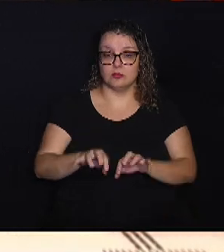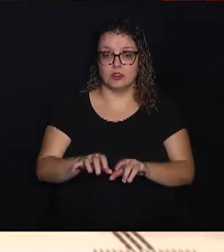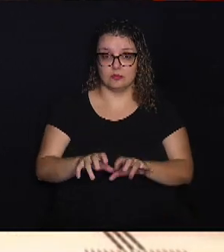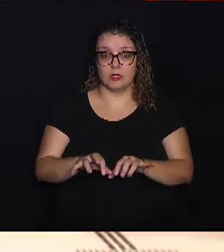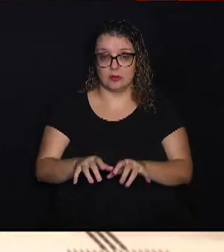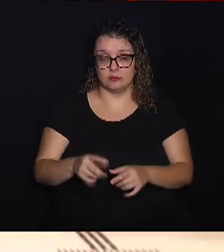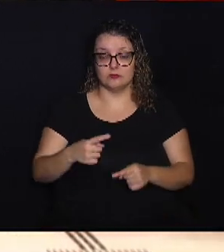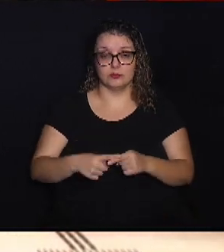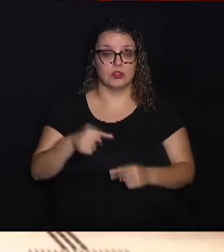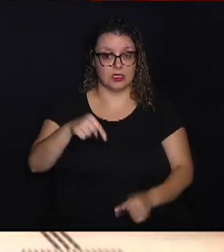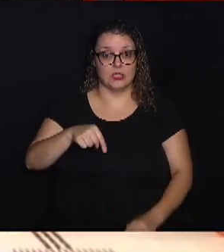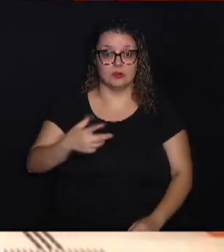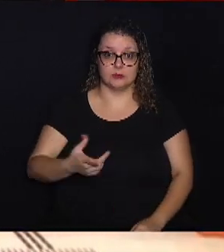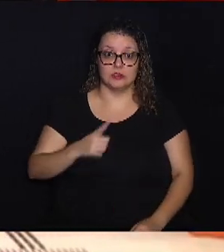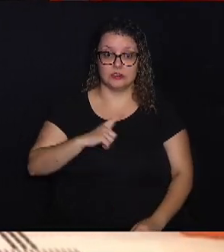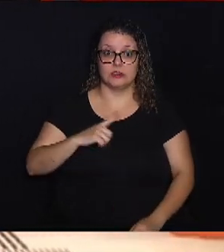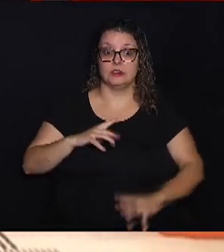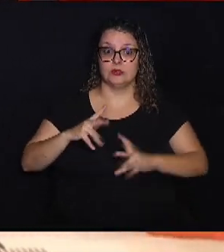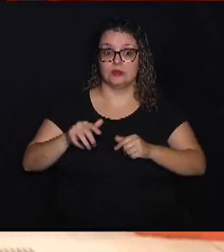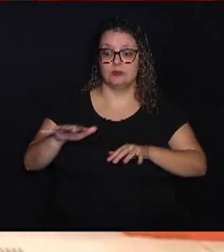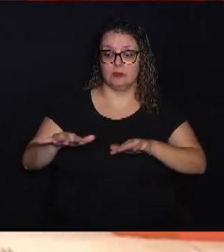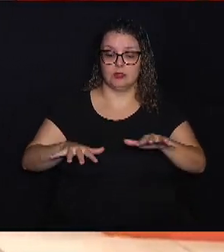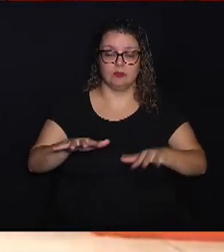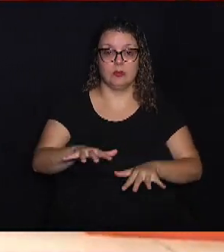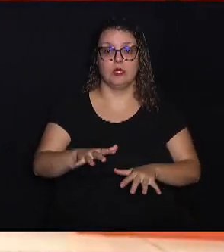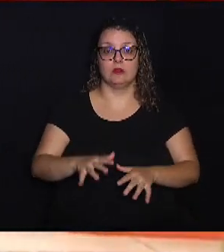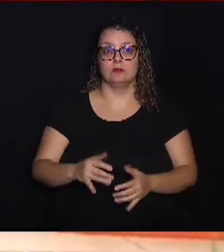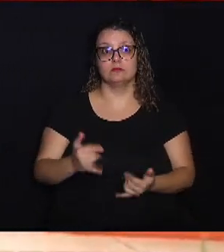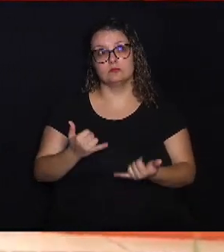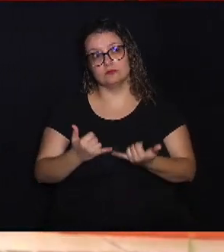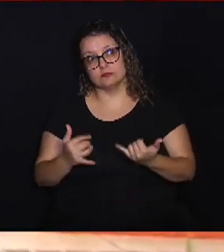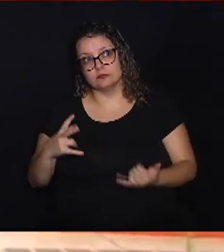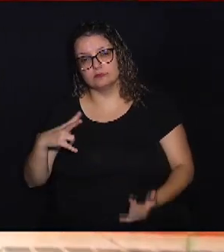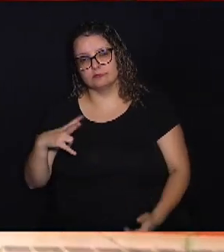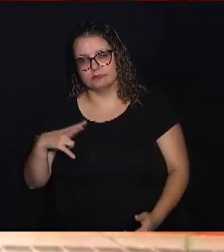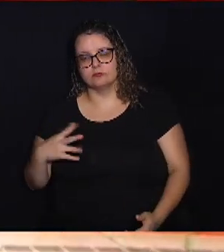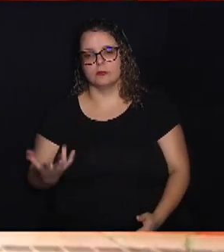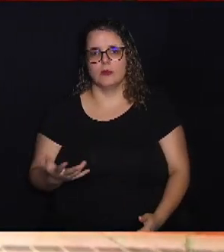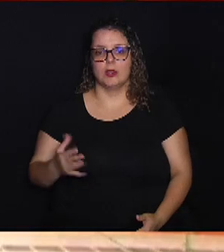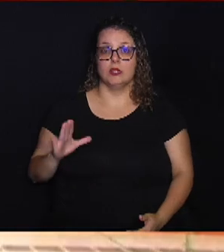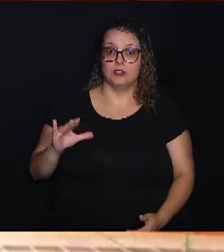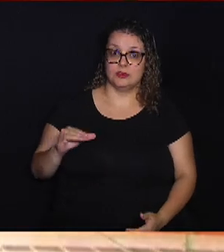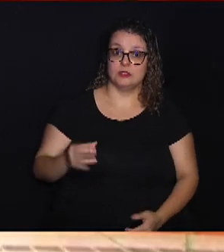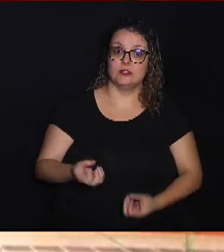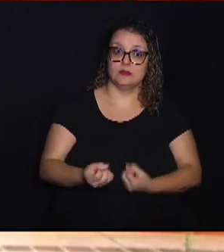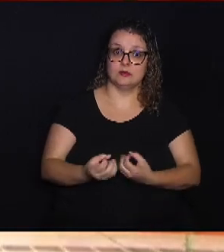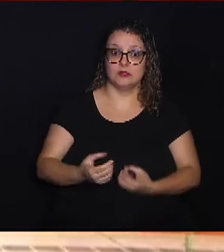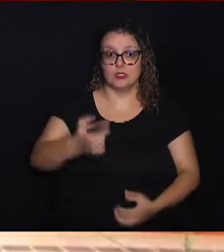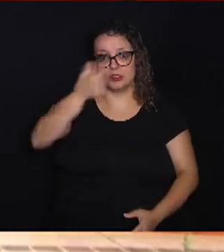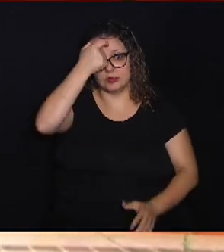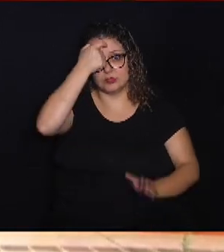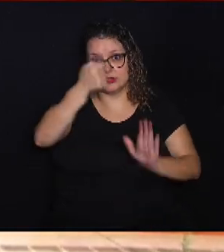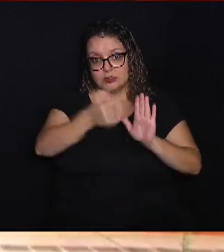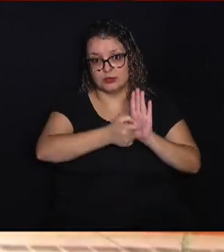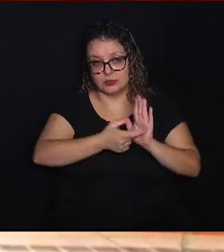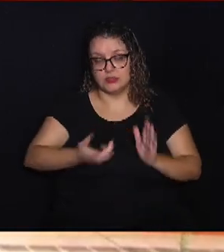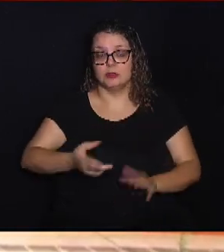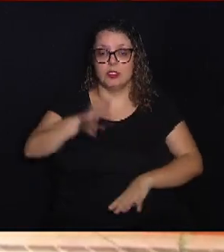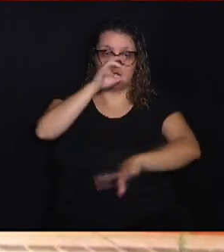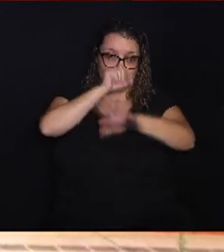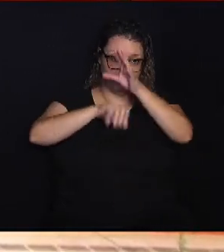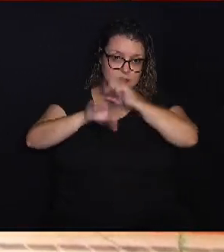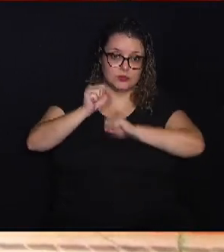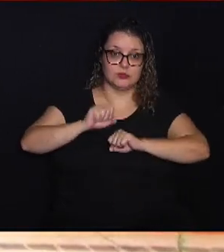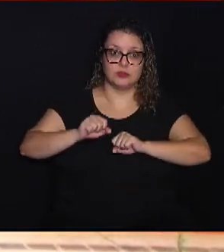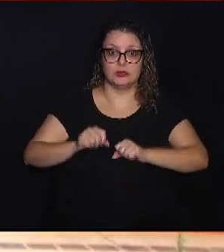a gente tem todas as áreas, mas particularmente a área de Ciência e Dado, Inteligência Artificial, Aprendizado de